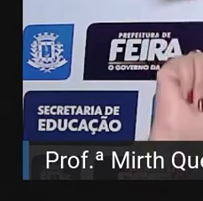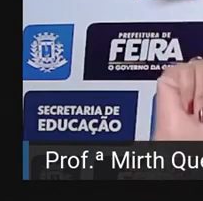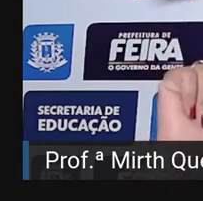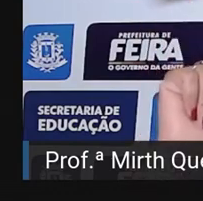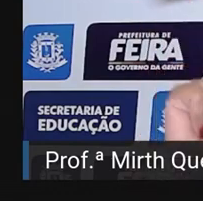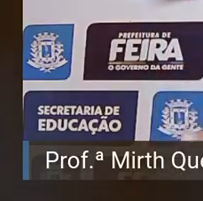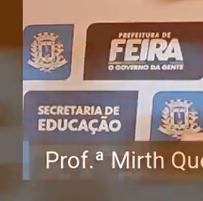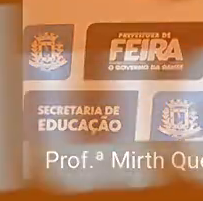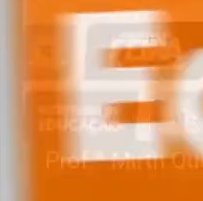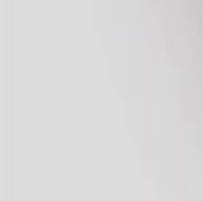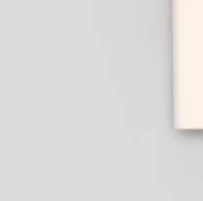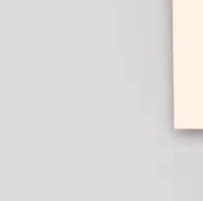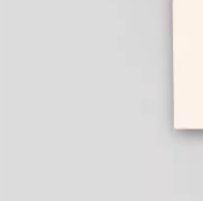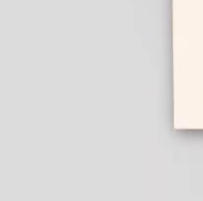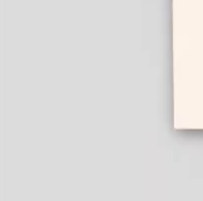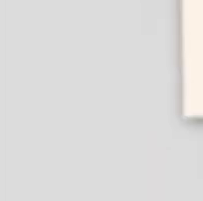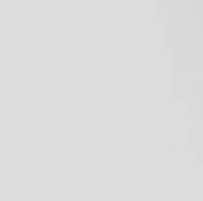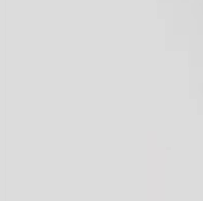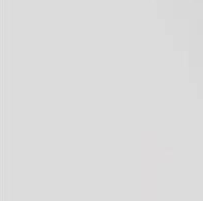tchau!